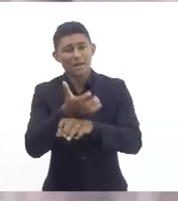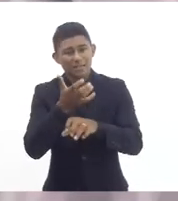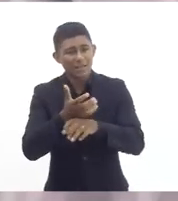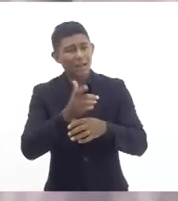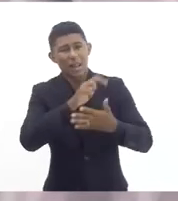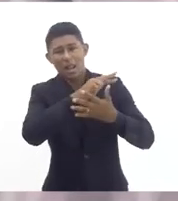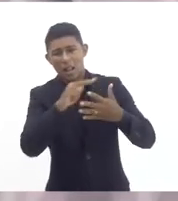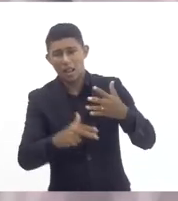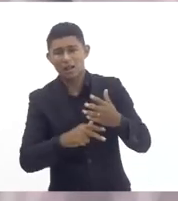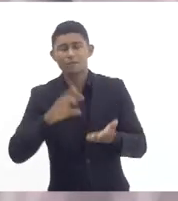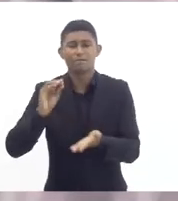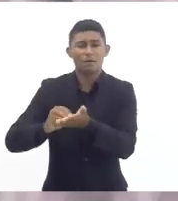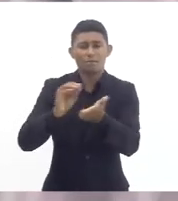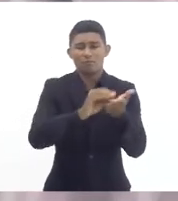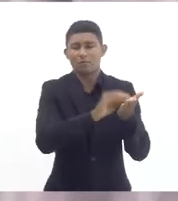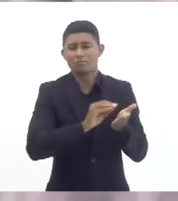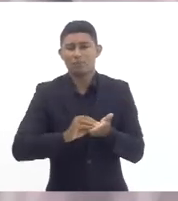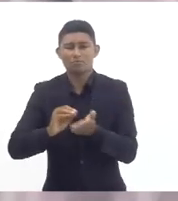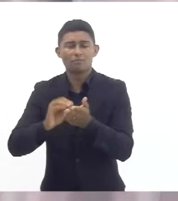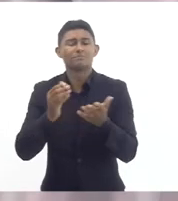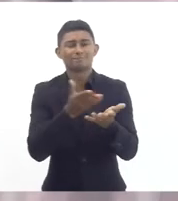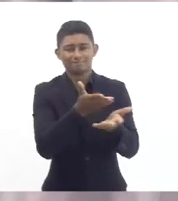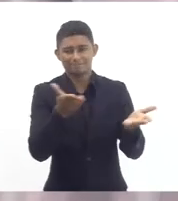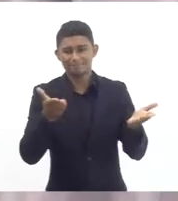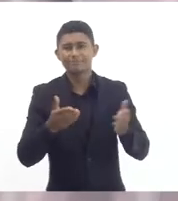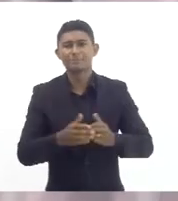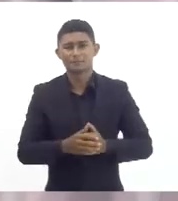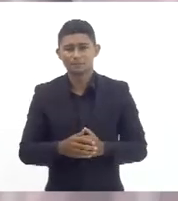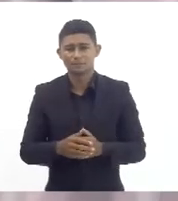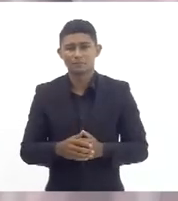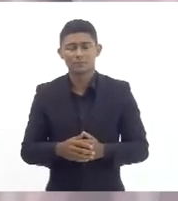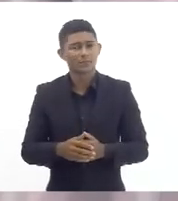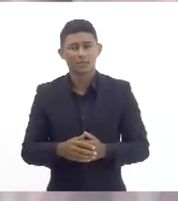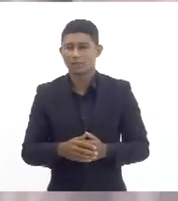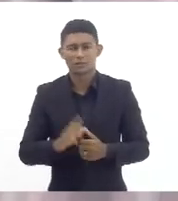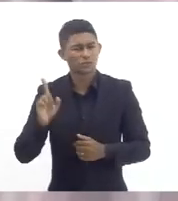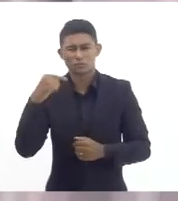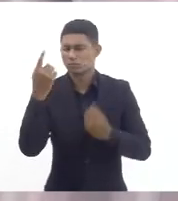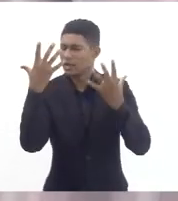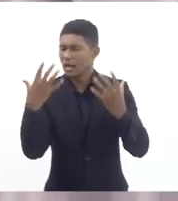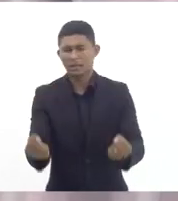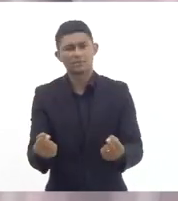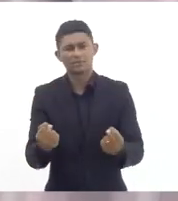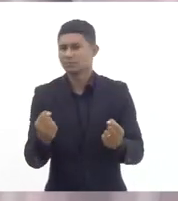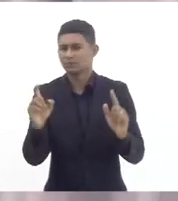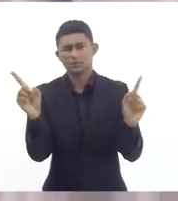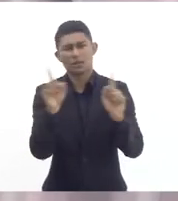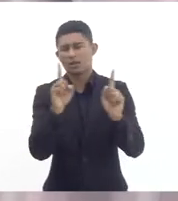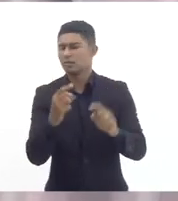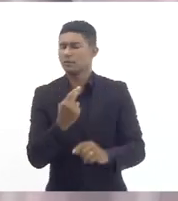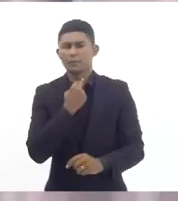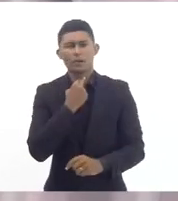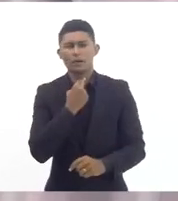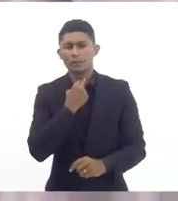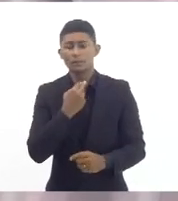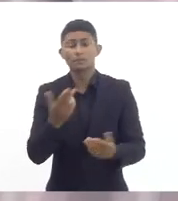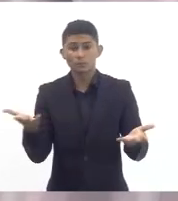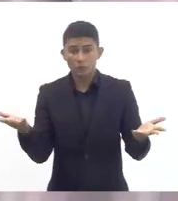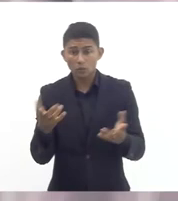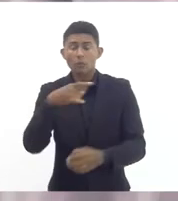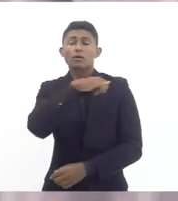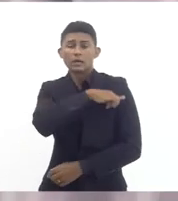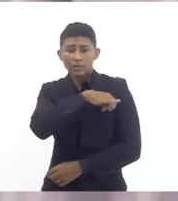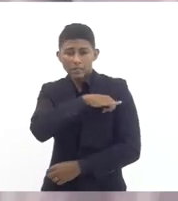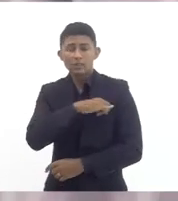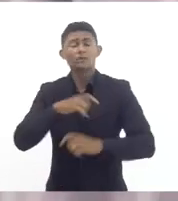a formação desses estudantes isso é inadmissível e é desnecessário é um estado que hoje tem condições de